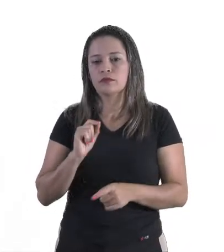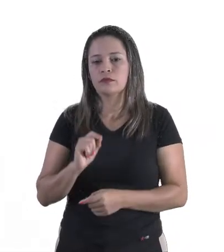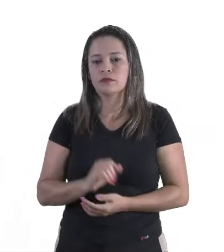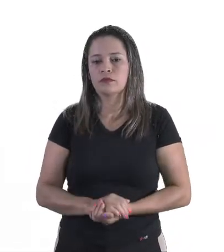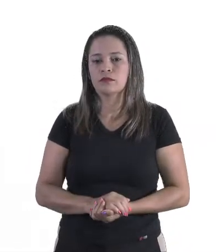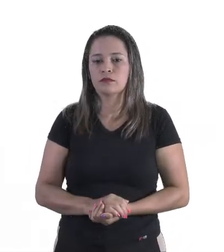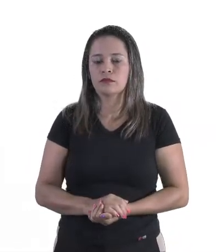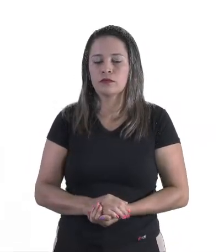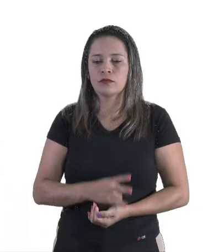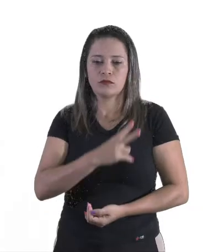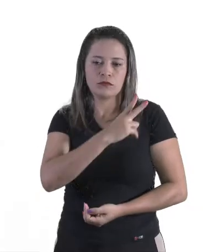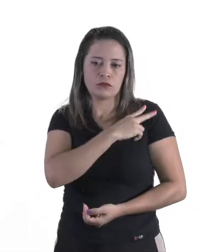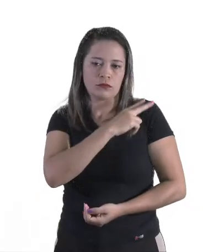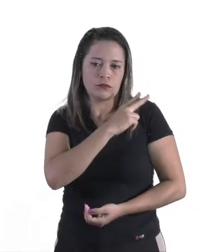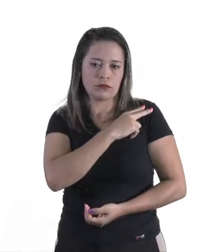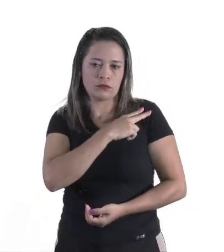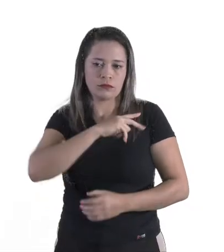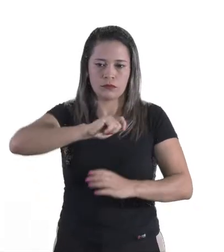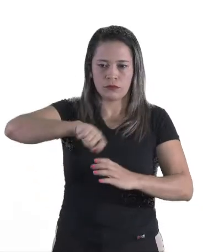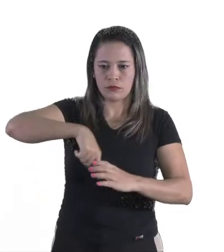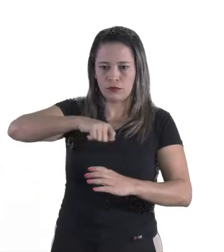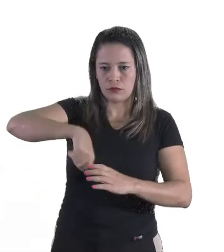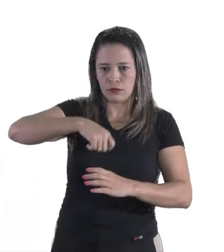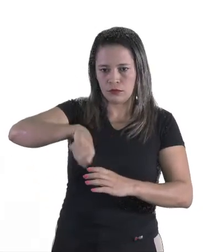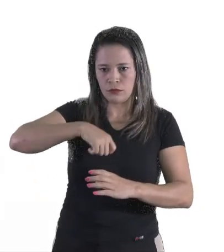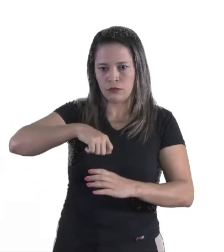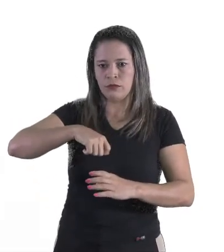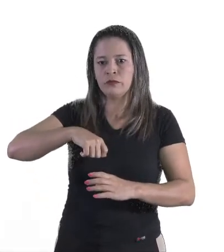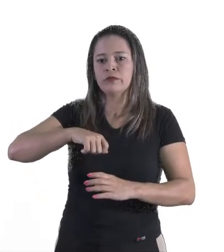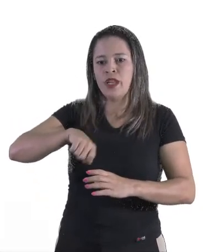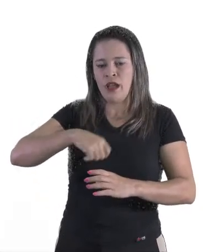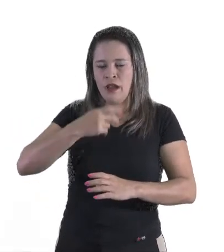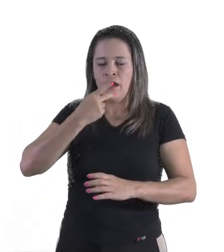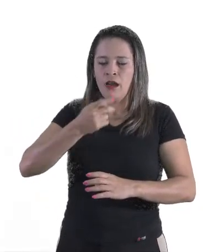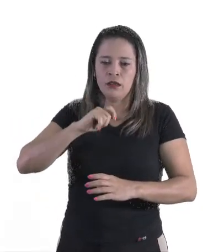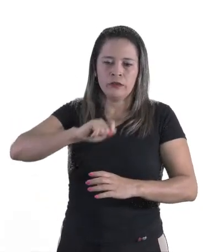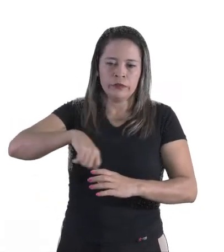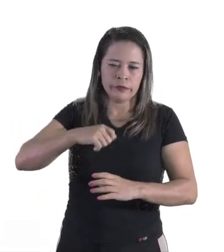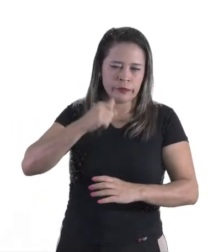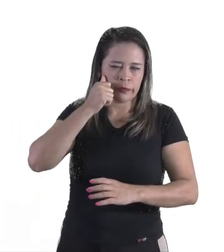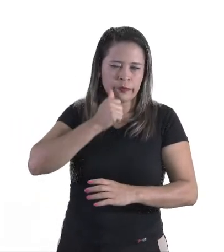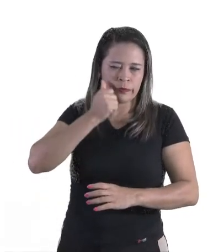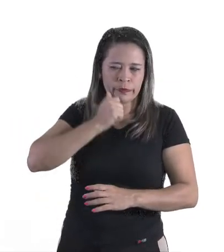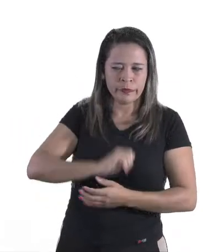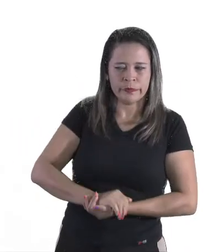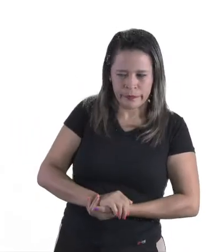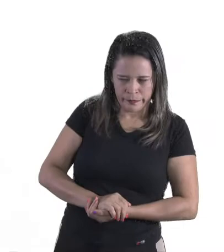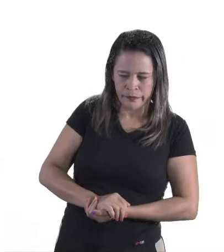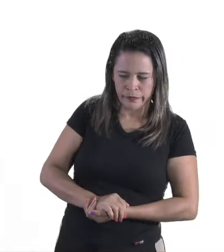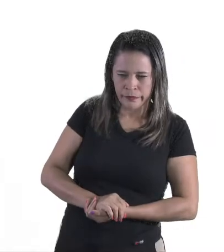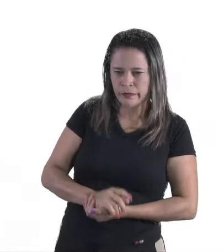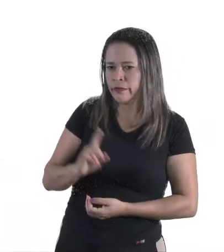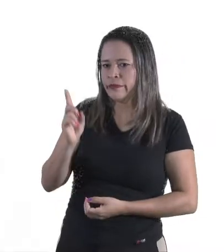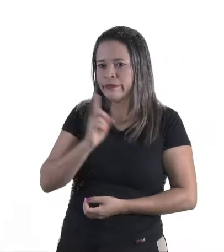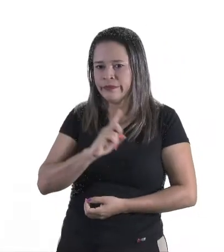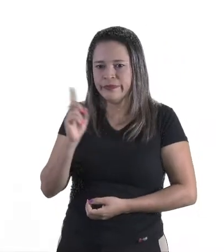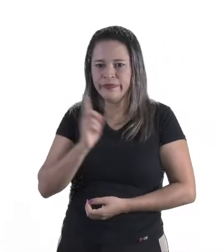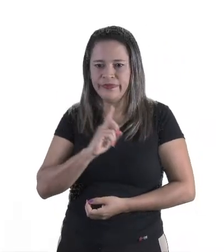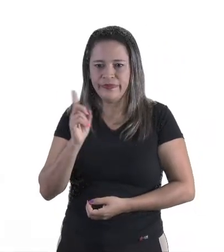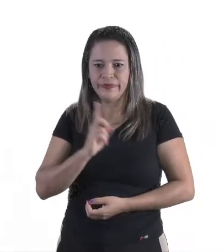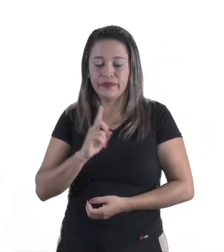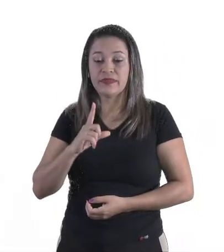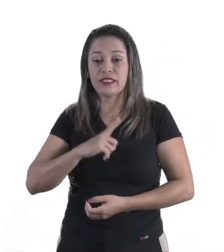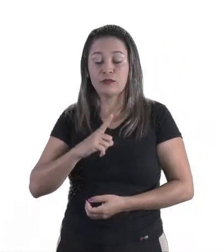Um chefe de cozinha. Pode falar assim, ah, cozinha é coisa de menina. Não é não, gente. Existem muitos chefes de